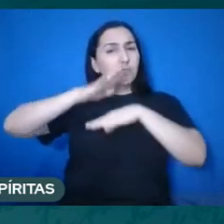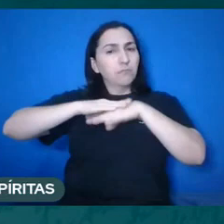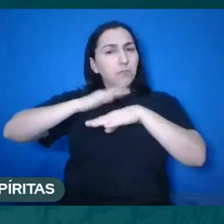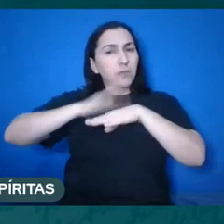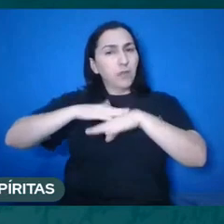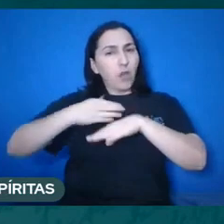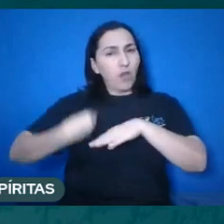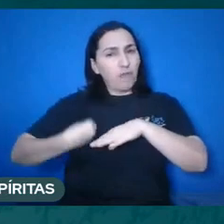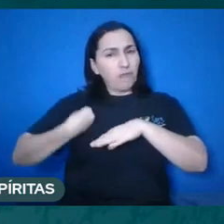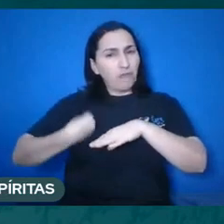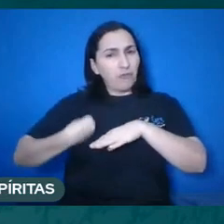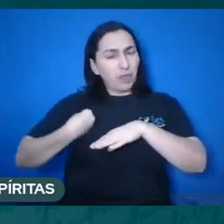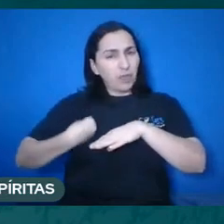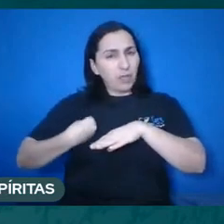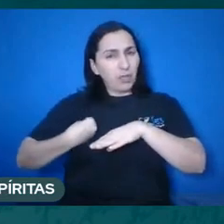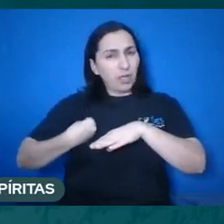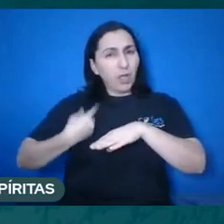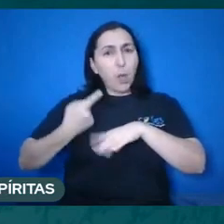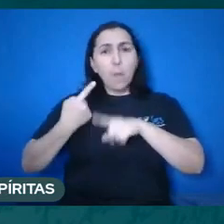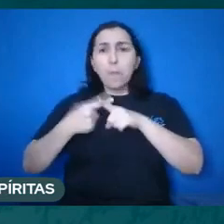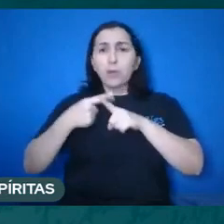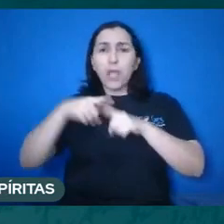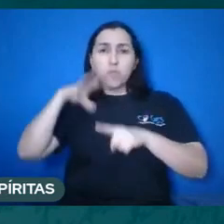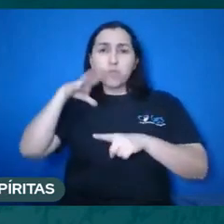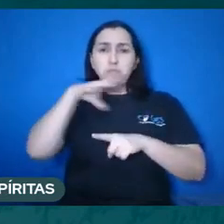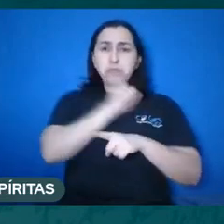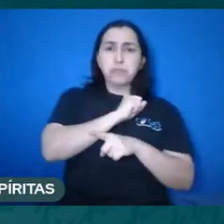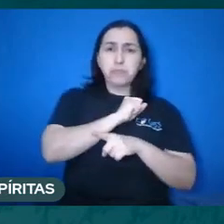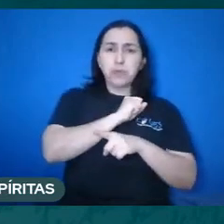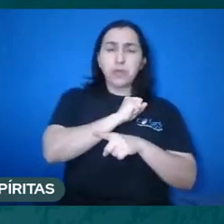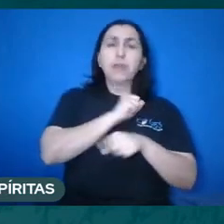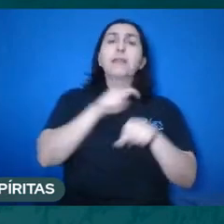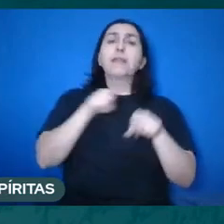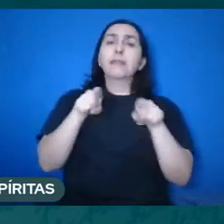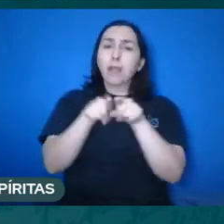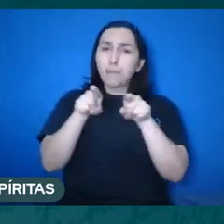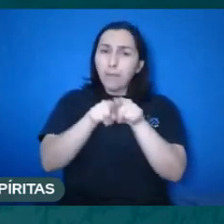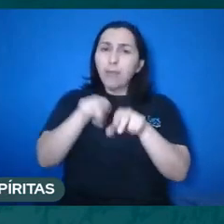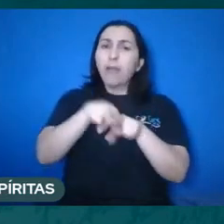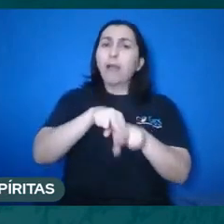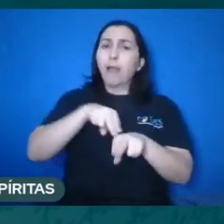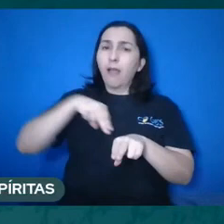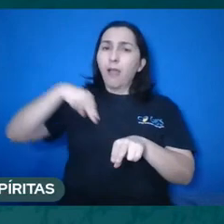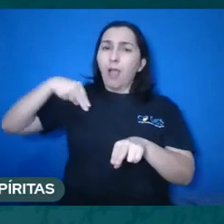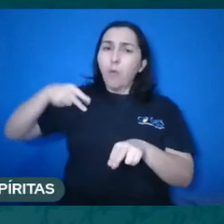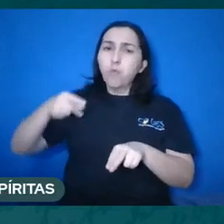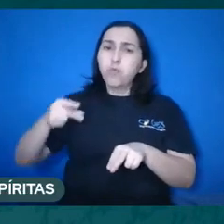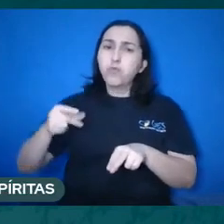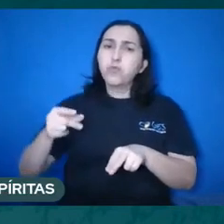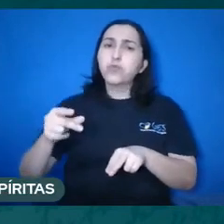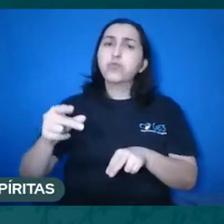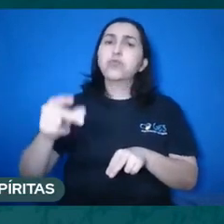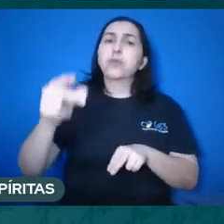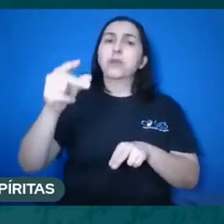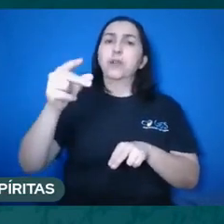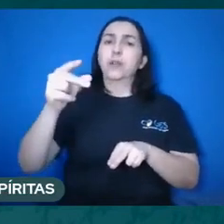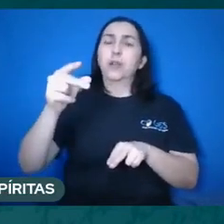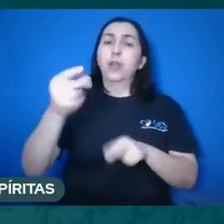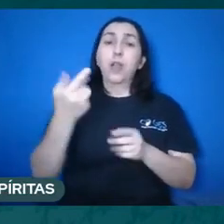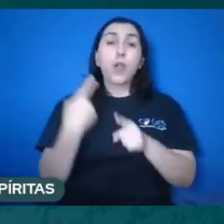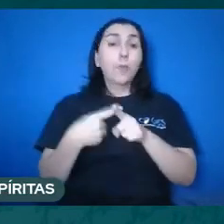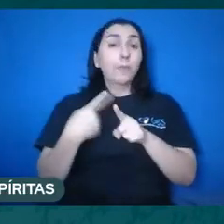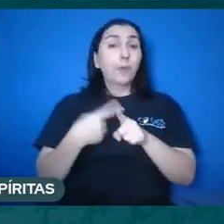não dura mais que um instante, do que tendo em vista a eternidade. Desde que a alma é imortal,